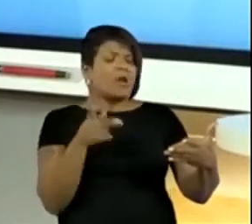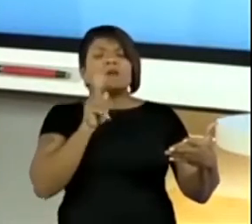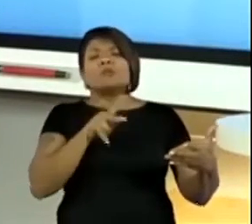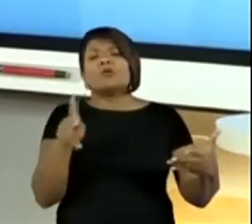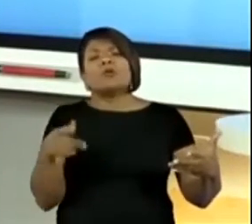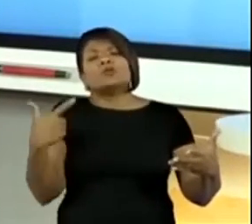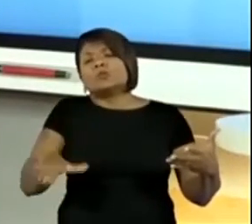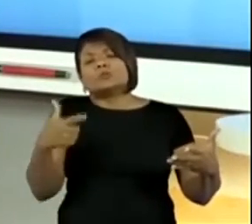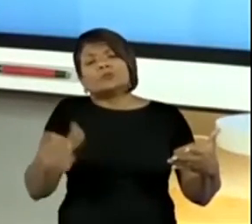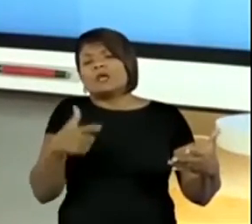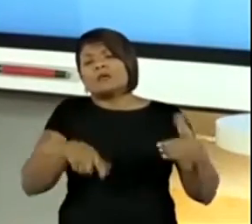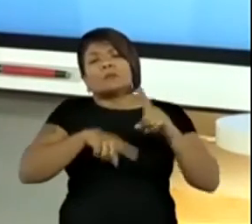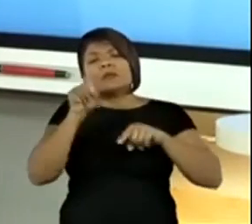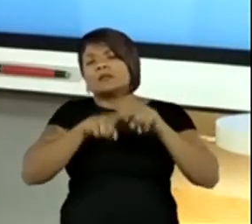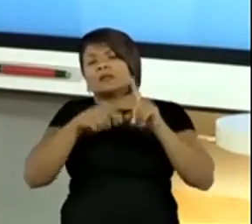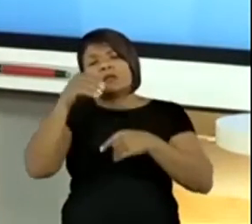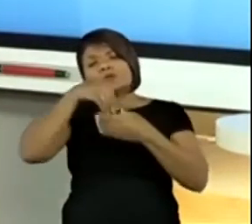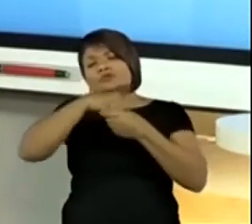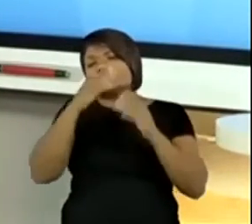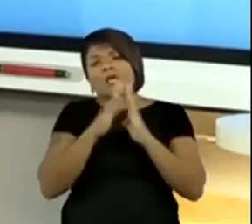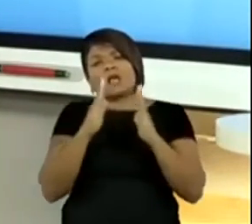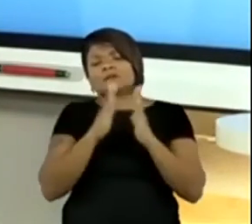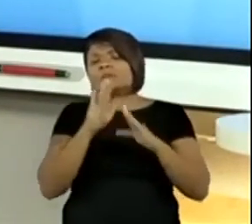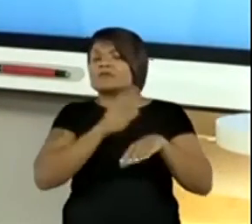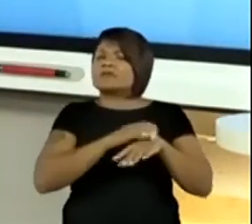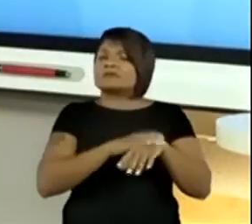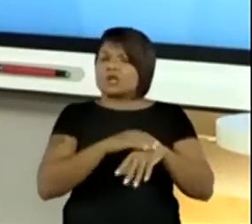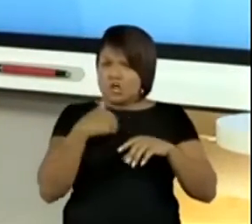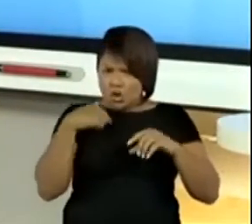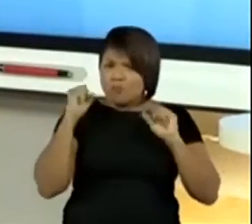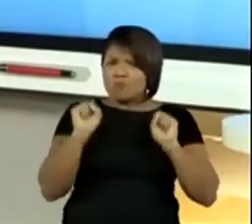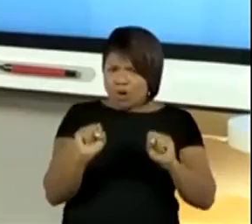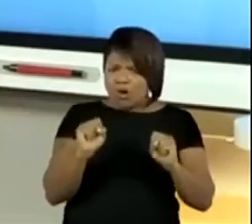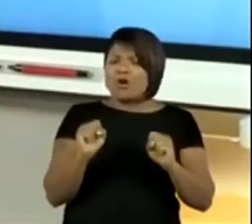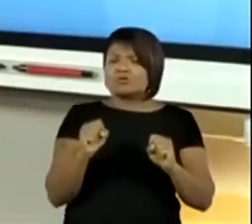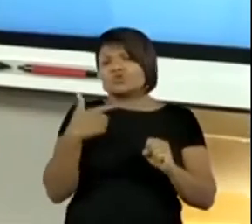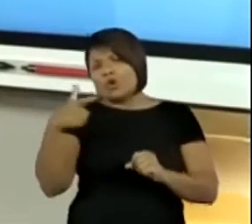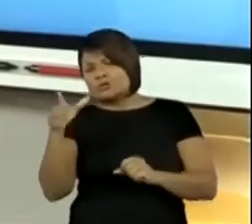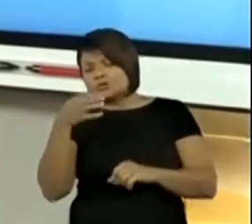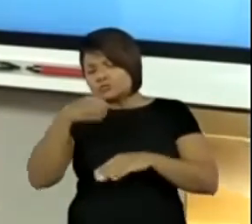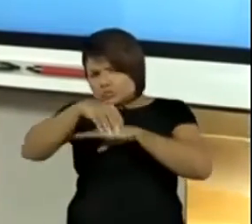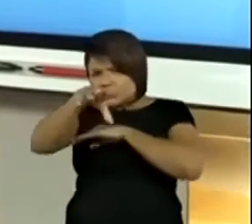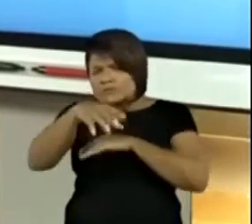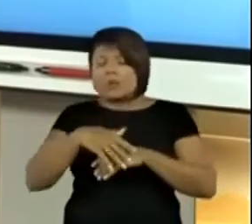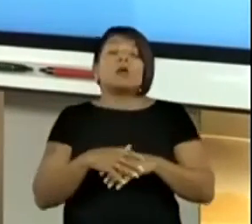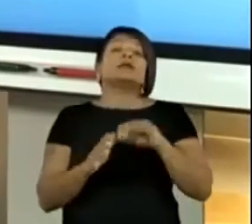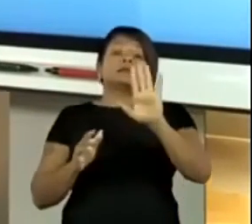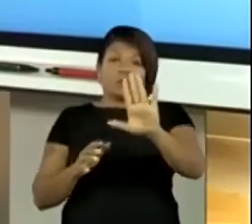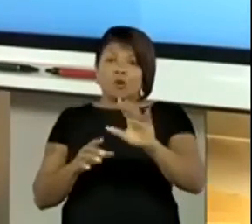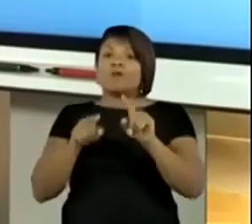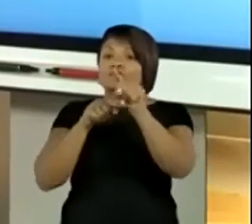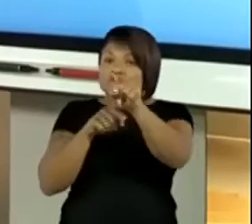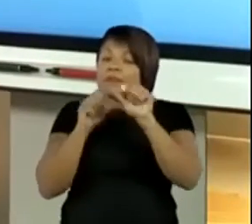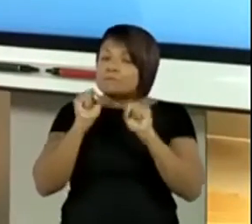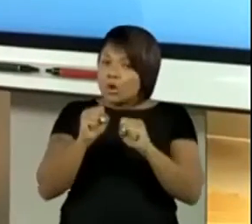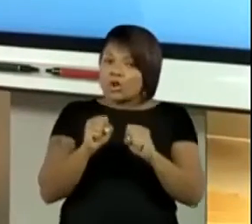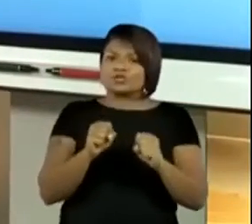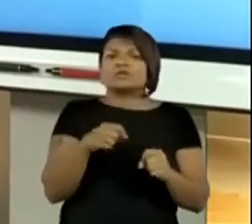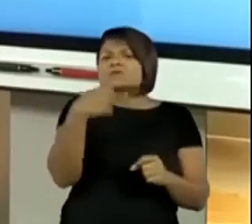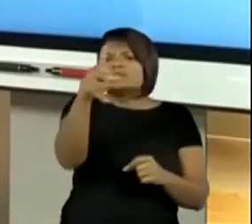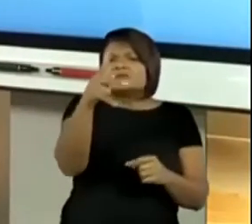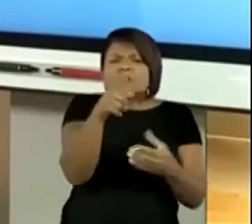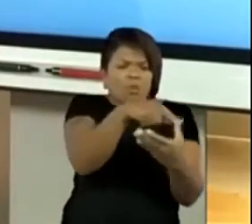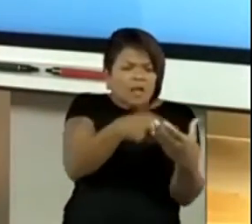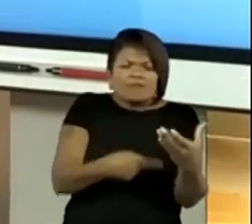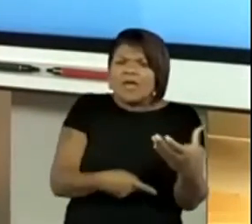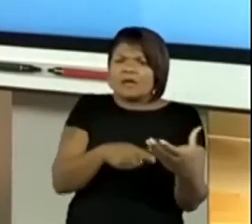tem esses materiais para fazer. Ou passa outra sugestão. Outra sugestão, você pode pegar o seu caderno, né? O seu caderno